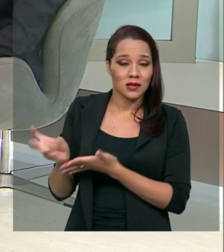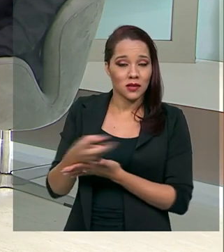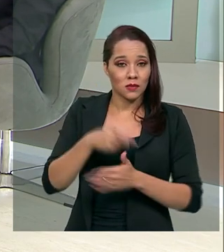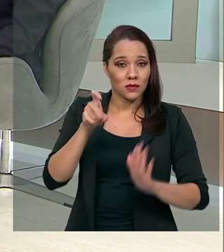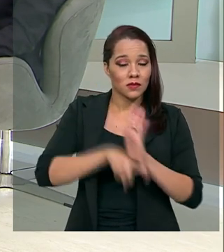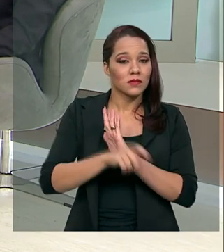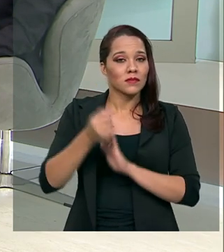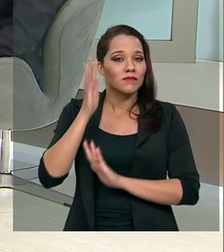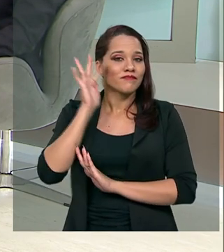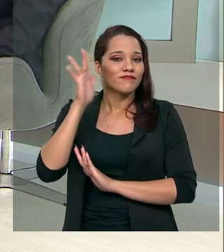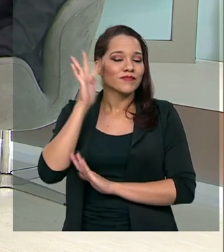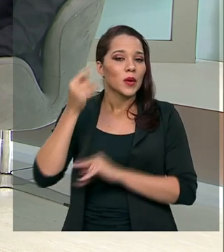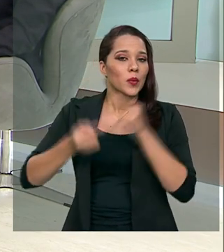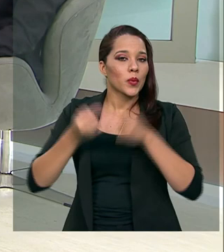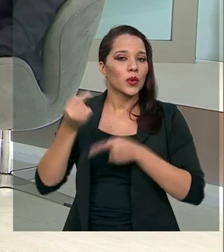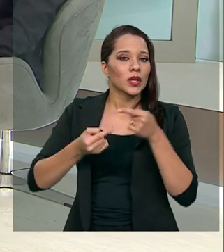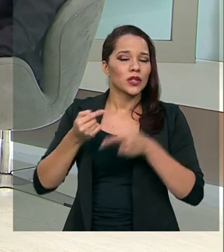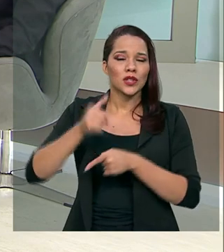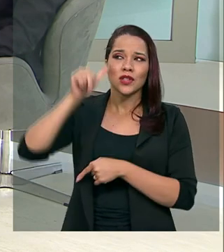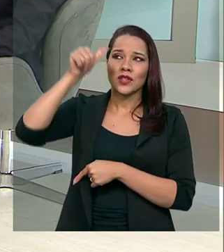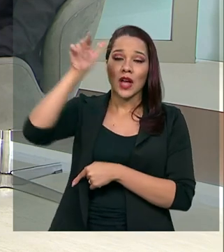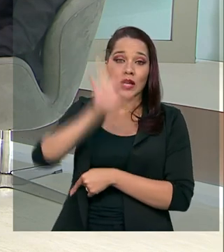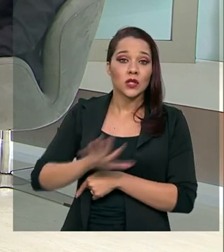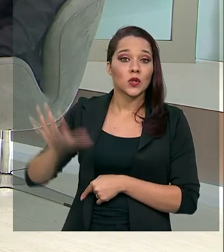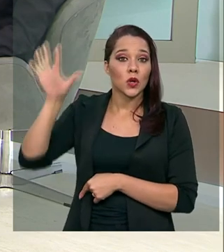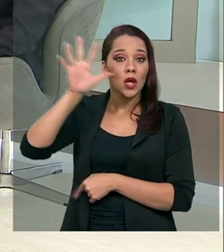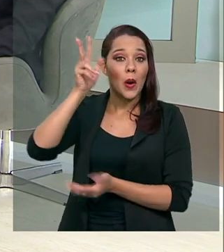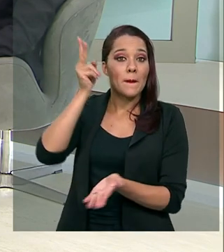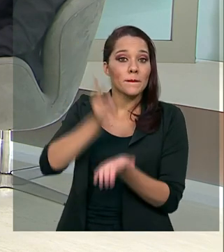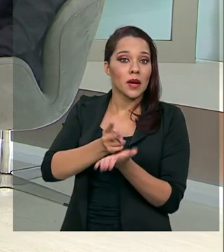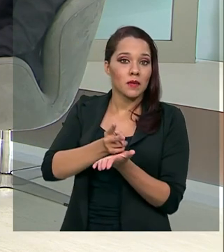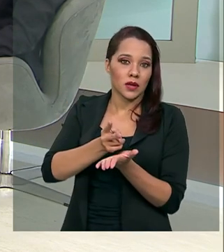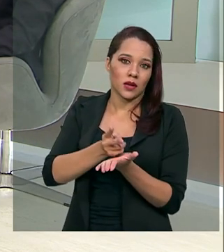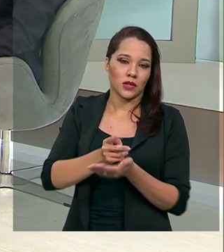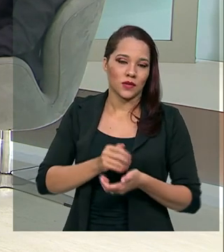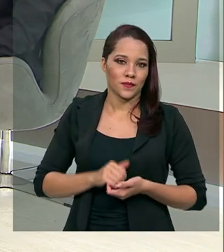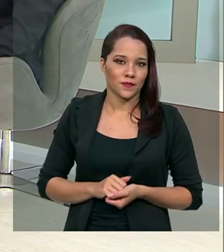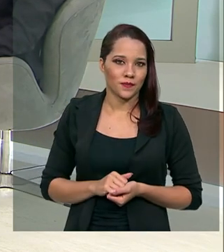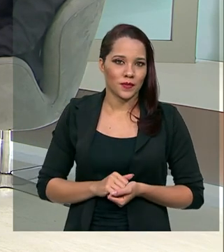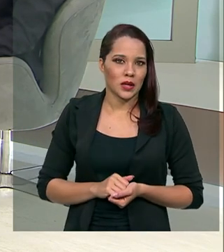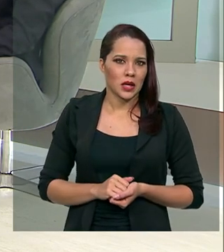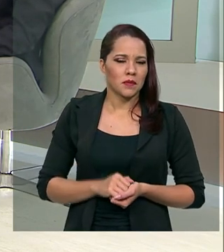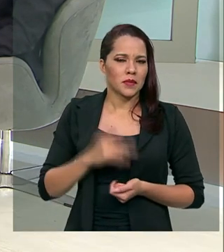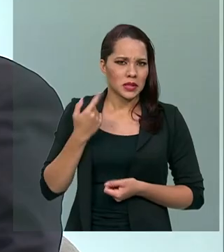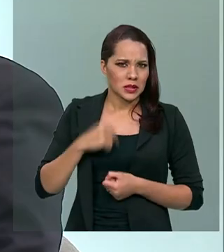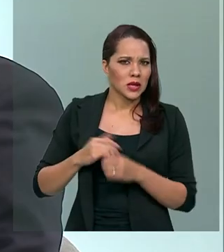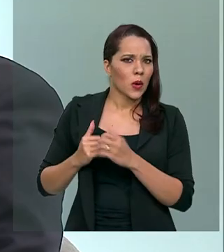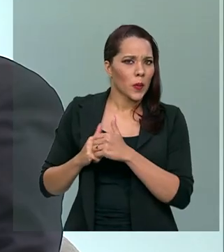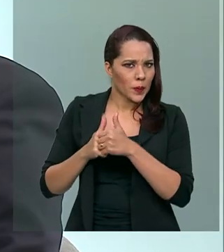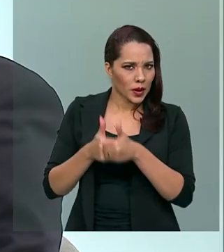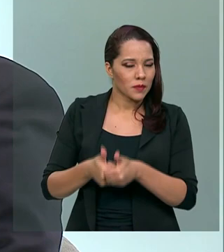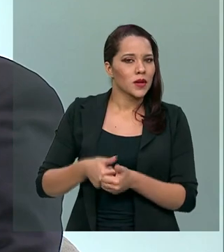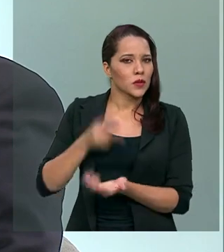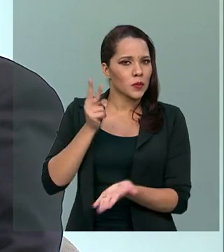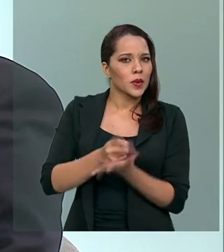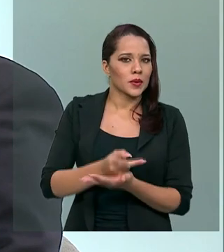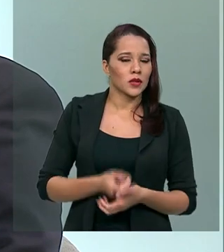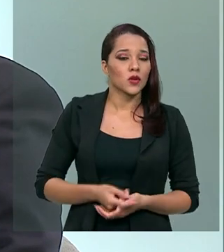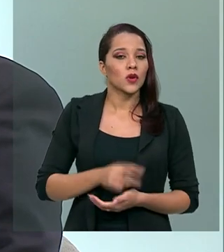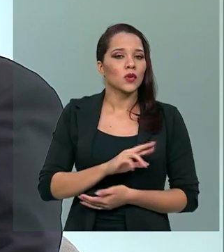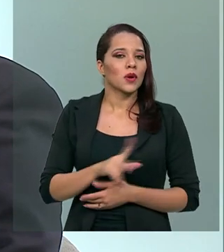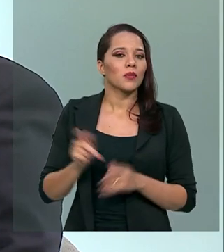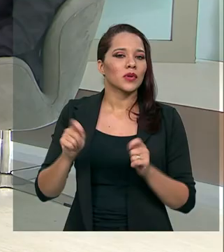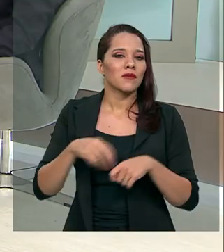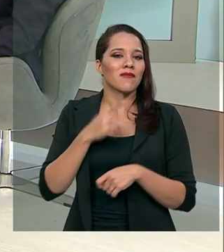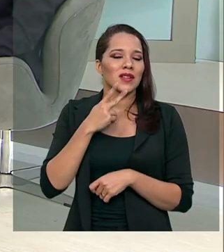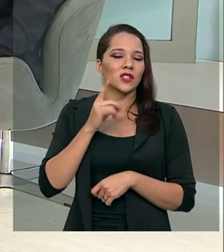em termos de política tributária nacional e permanente. Há que se ter um acompanhamento permanente. Não é possível